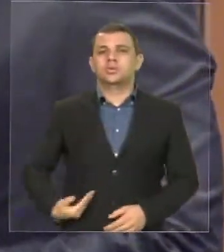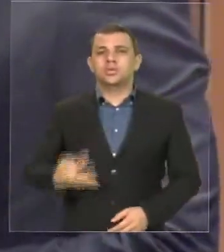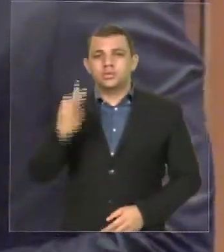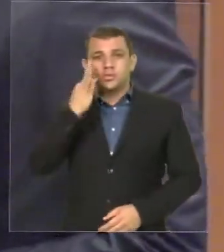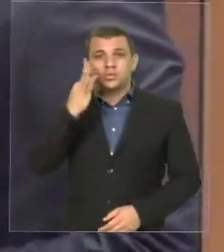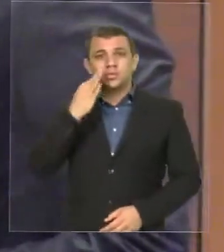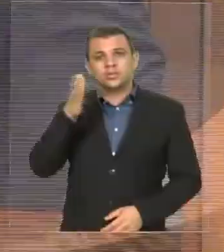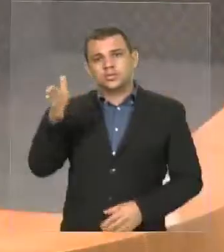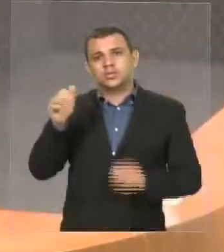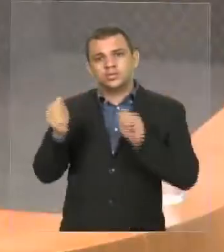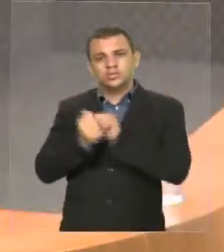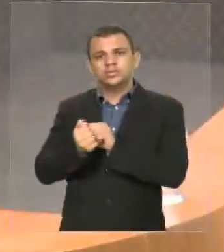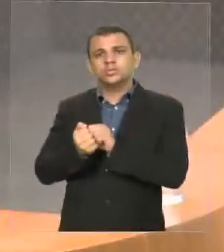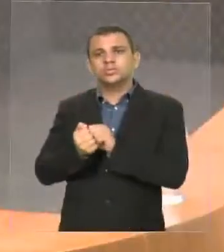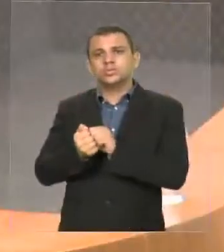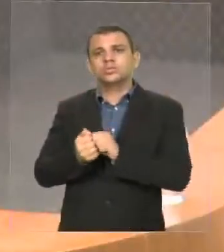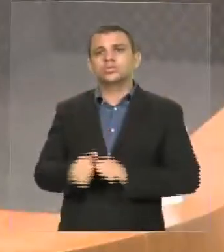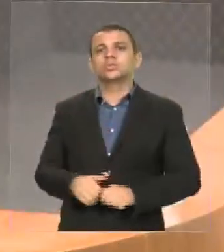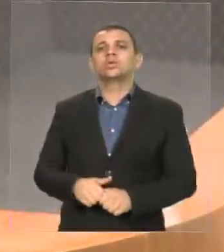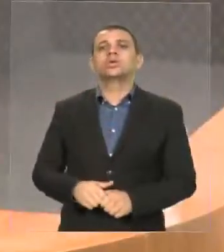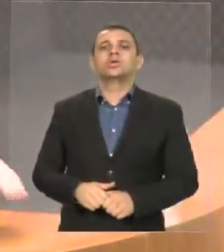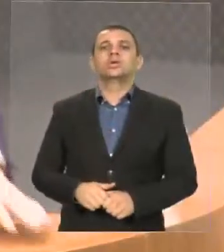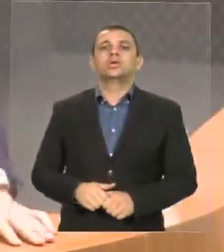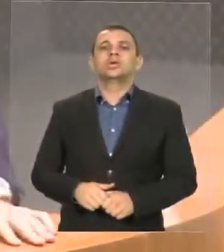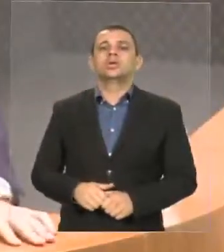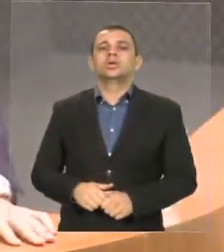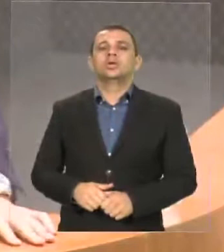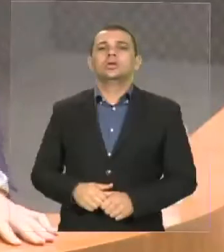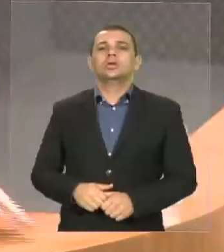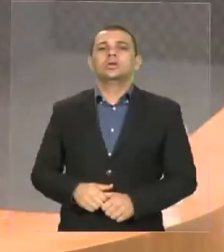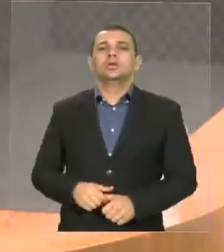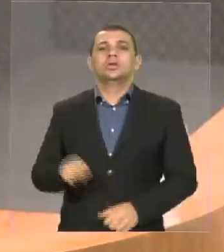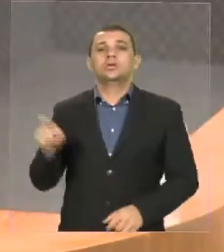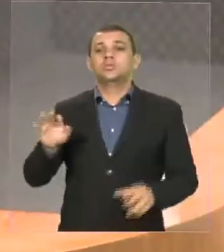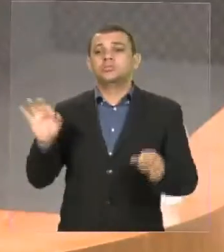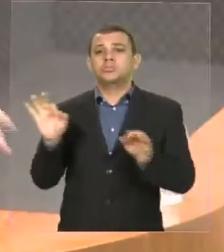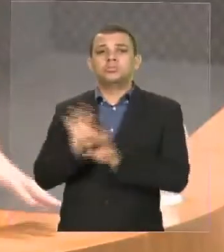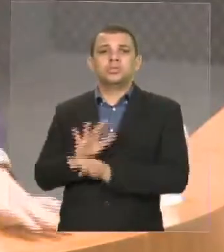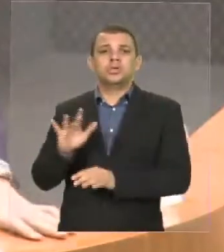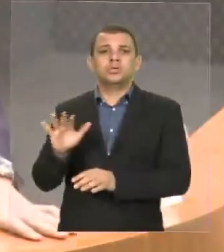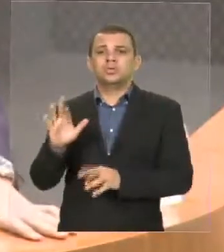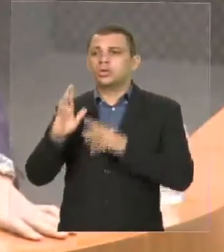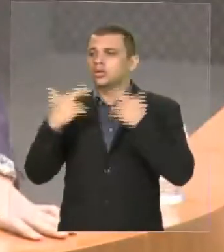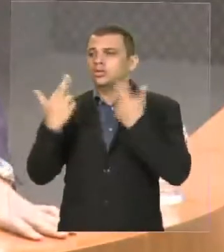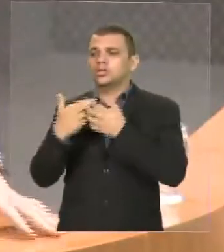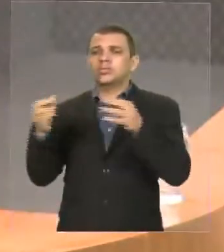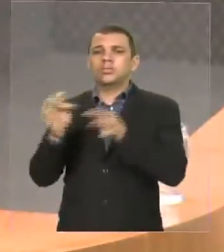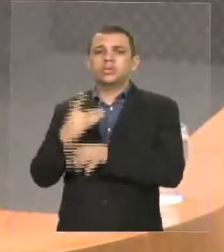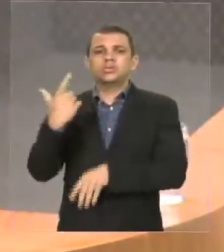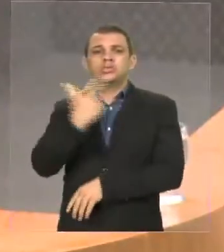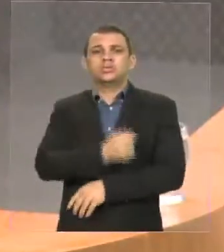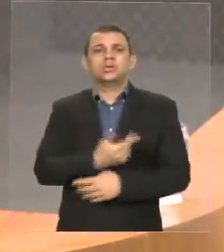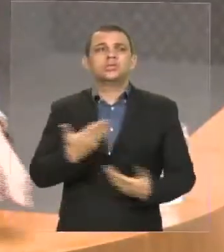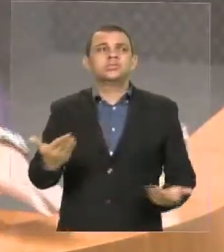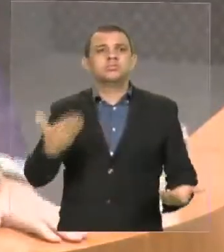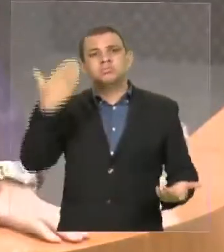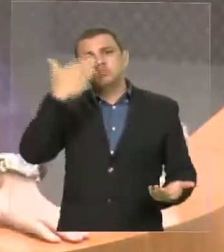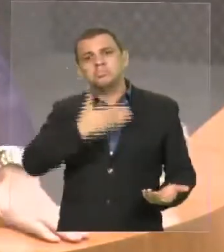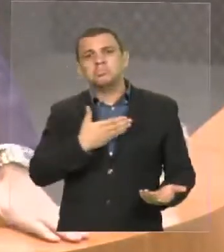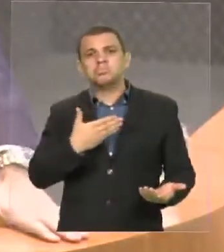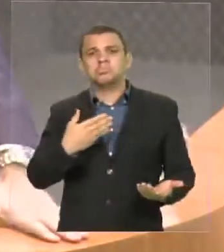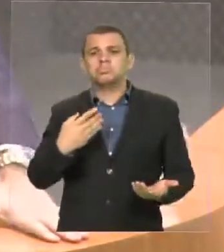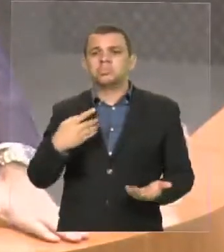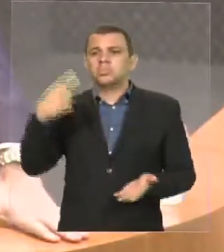também. E saíram dessa reunião sem uma definição concreta sobre um acordo com o